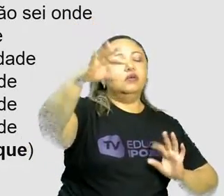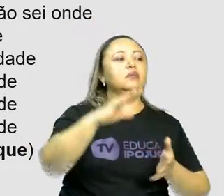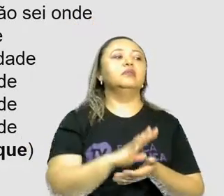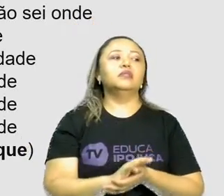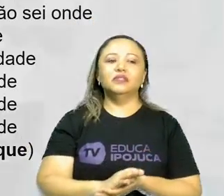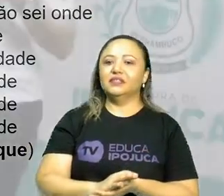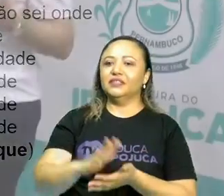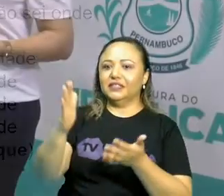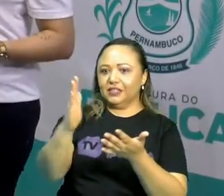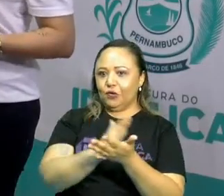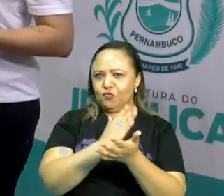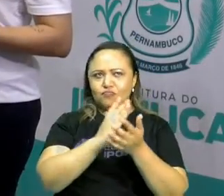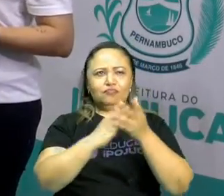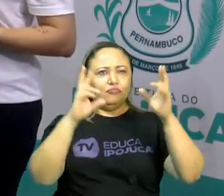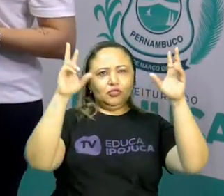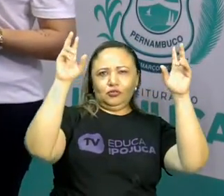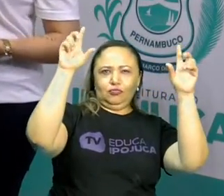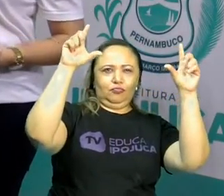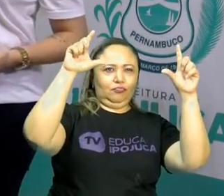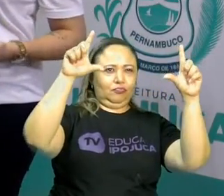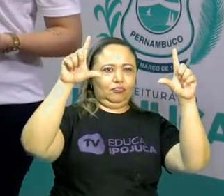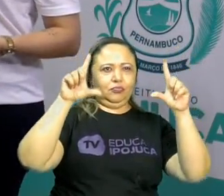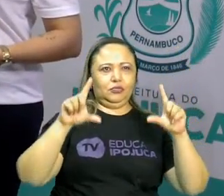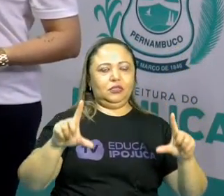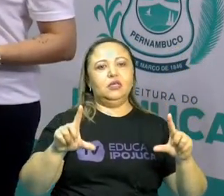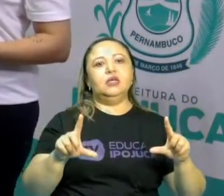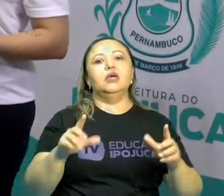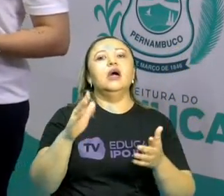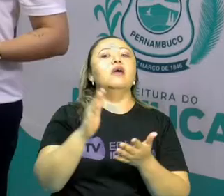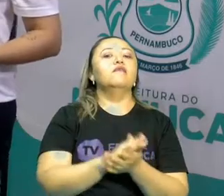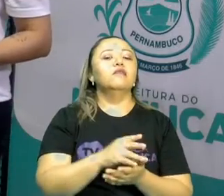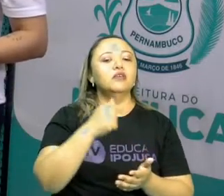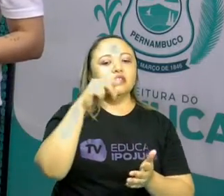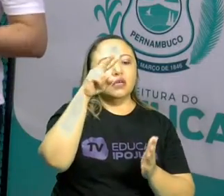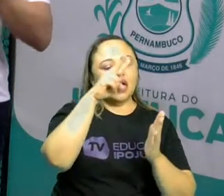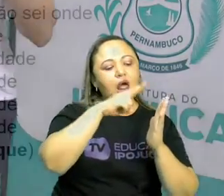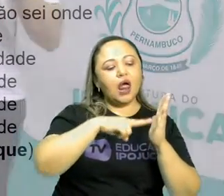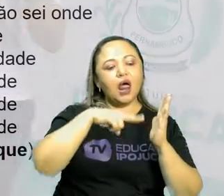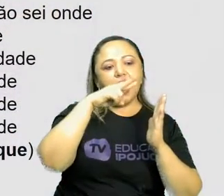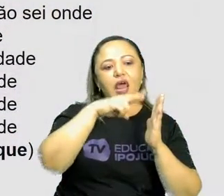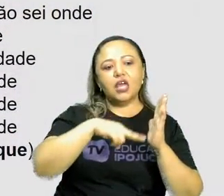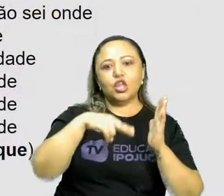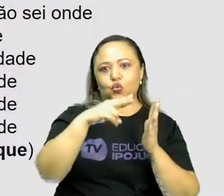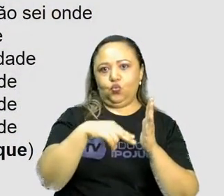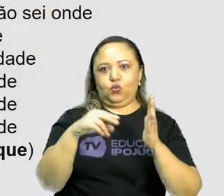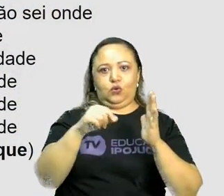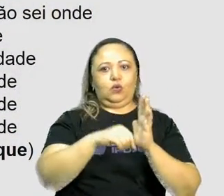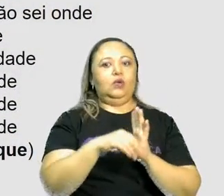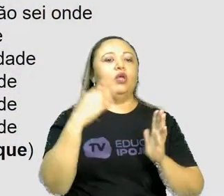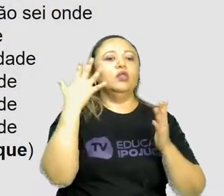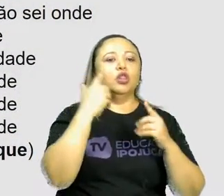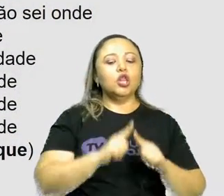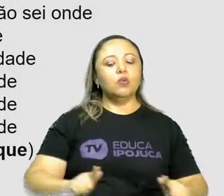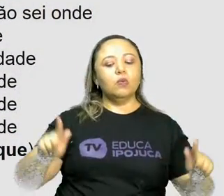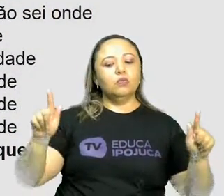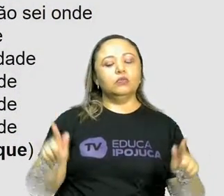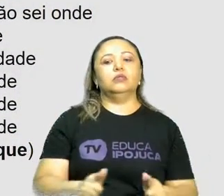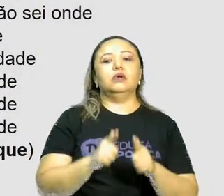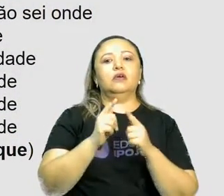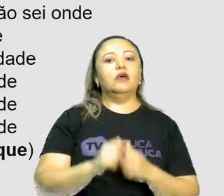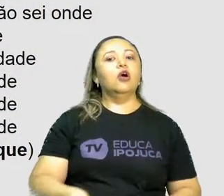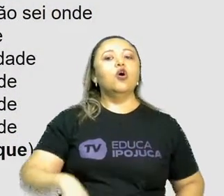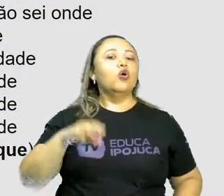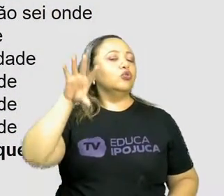aqui a letra desta canção de Chico Buarque. Bom conselho, ouça um bom conselho que eu lhe dou de